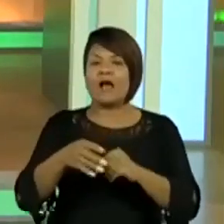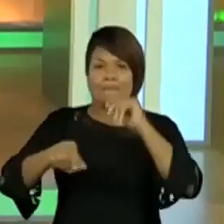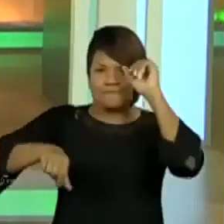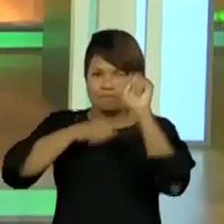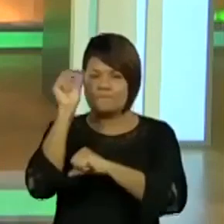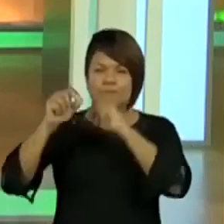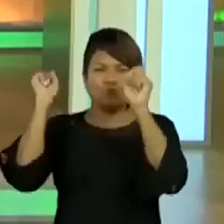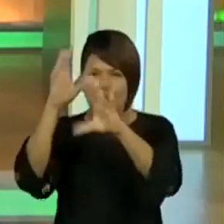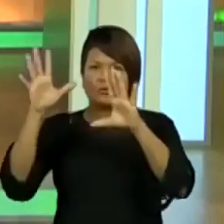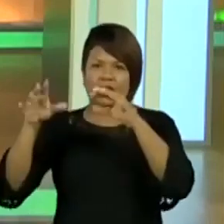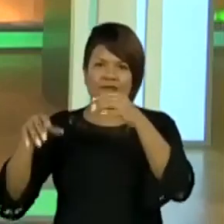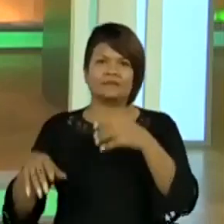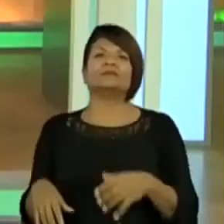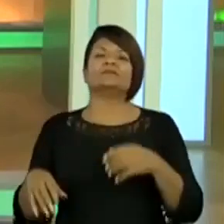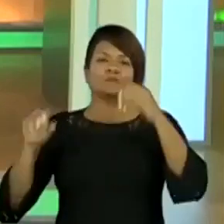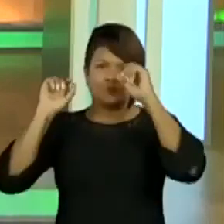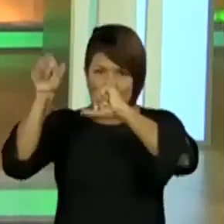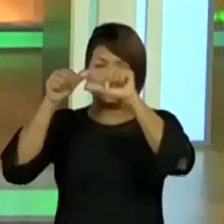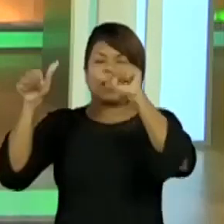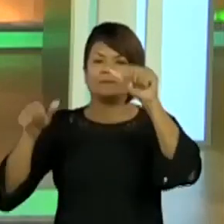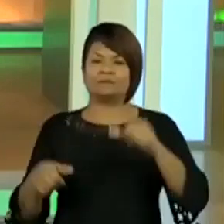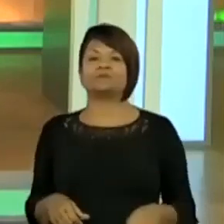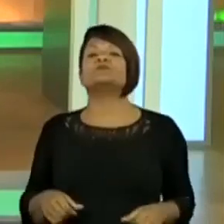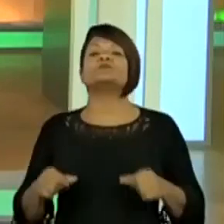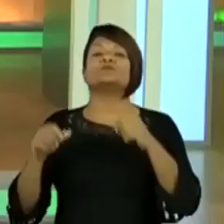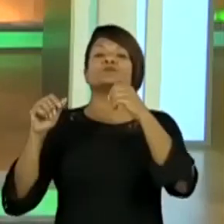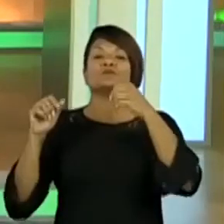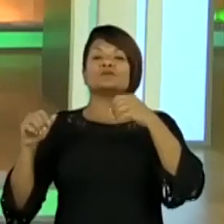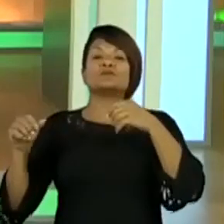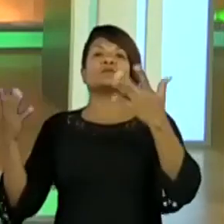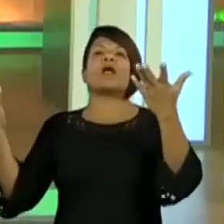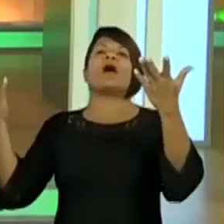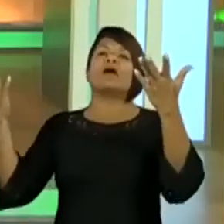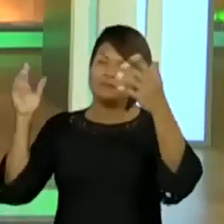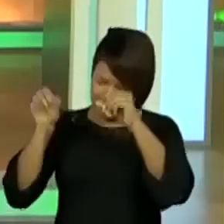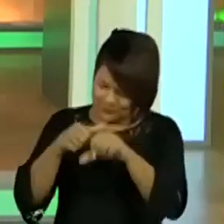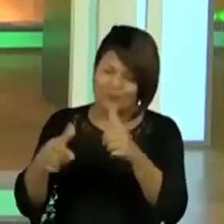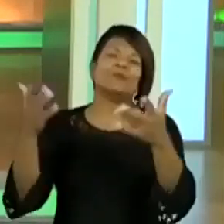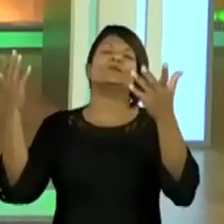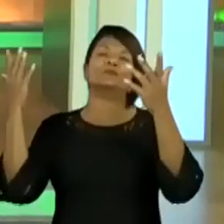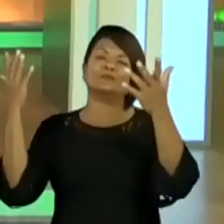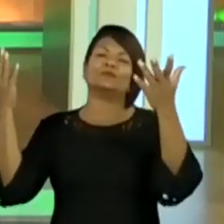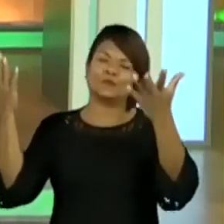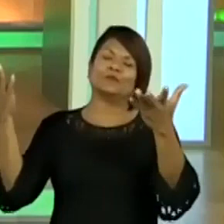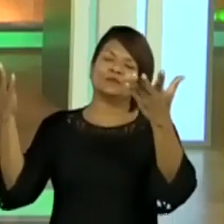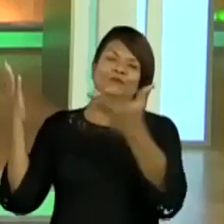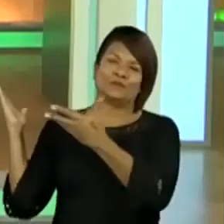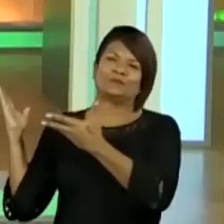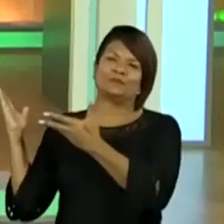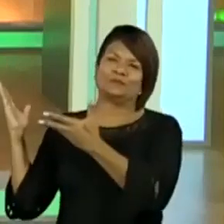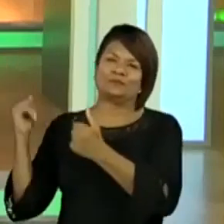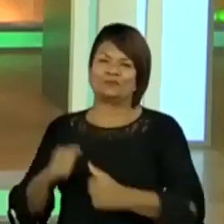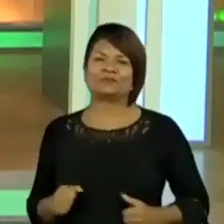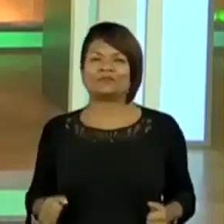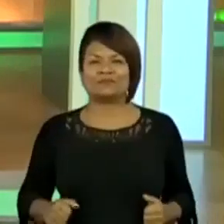Muda o oráculo. Muda o oráculo. Mudou. Ó. Não mudou. Mudou. Mudou. Beleza.